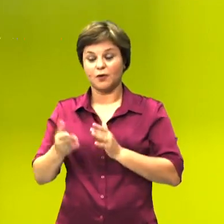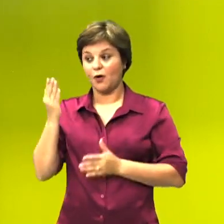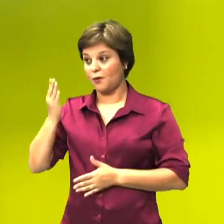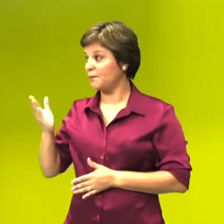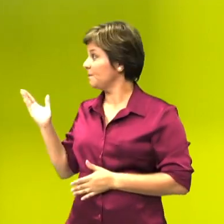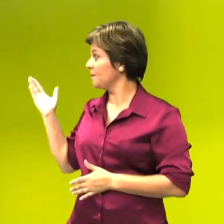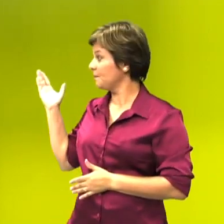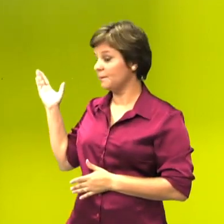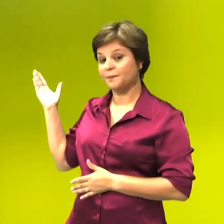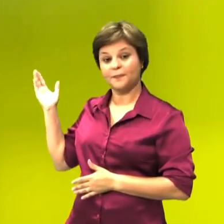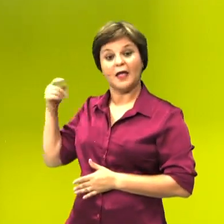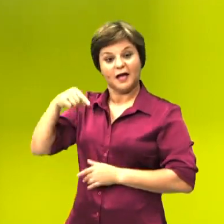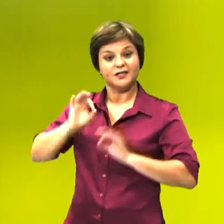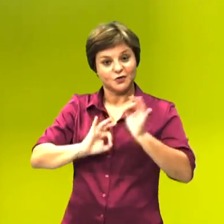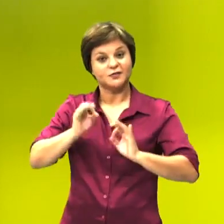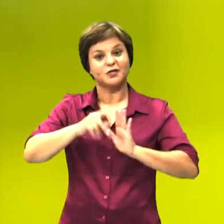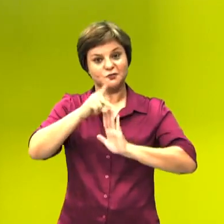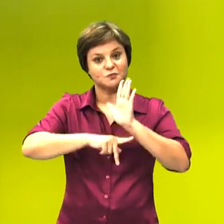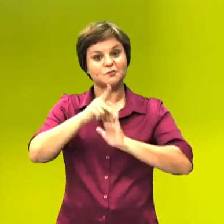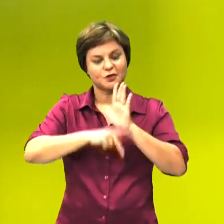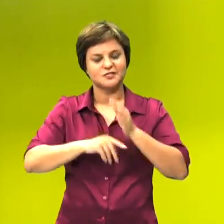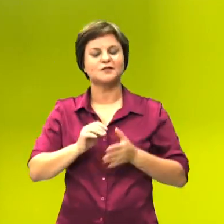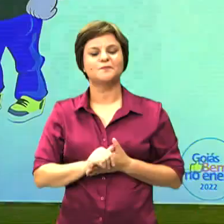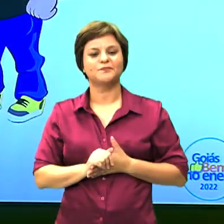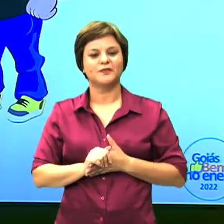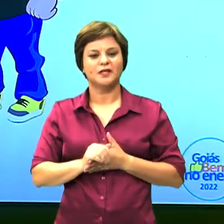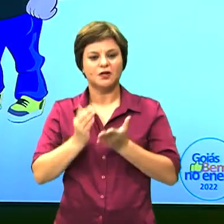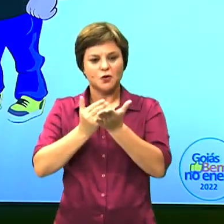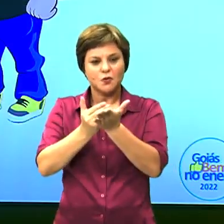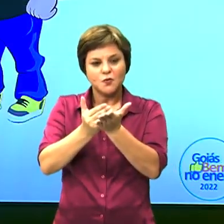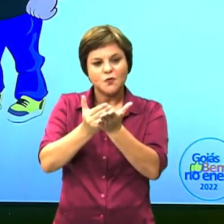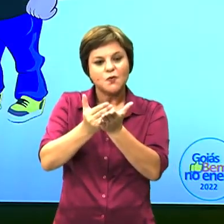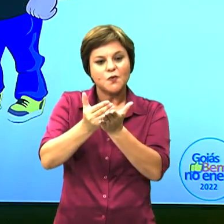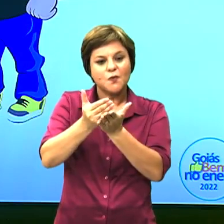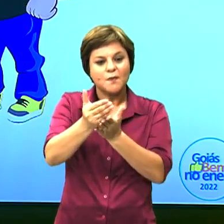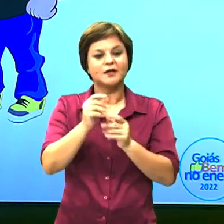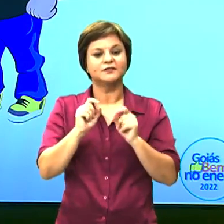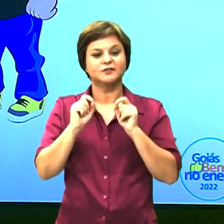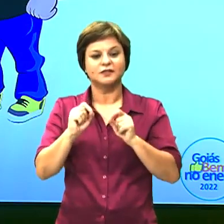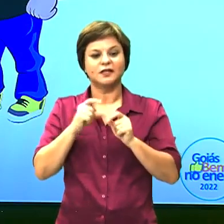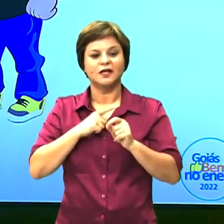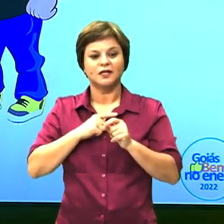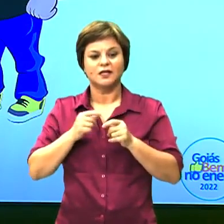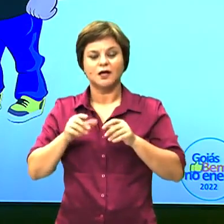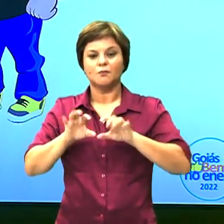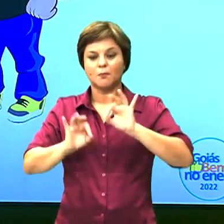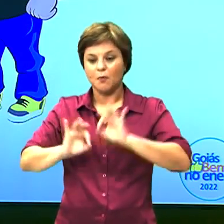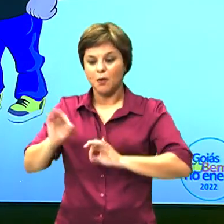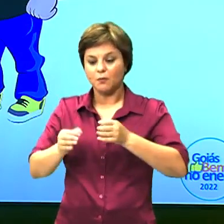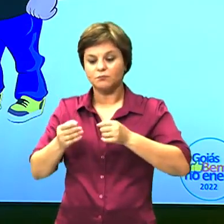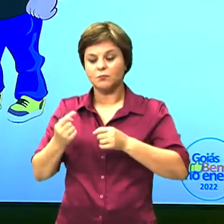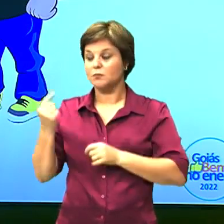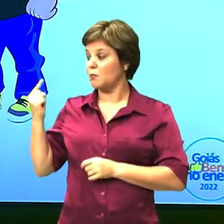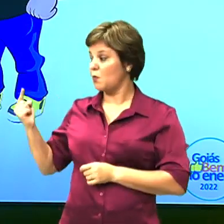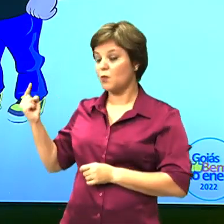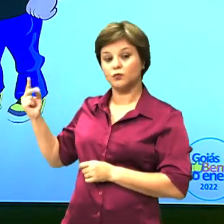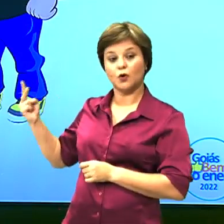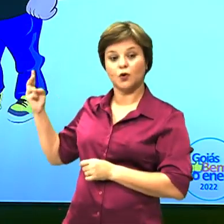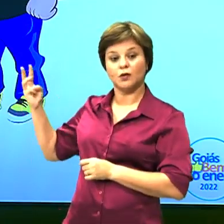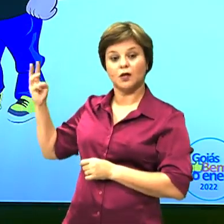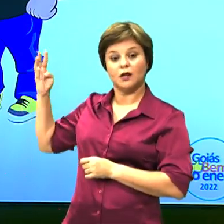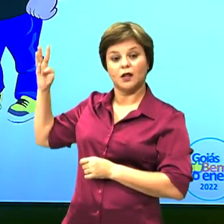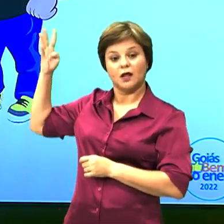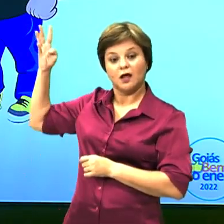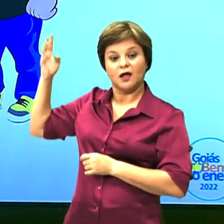projeto. Então veja, no nosso ponto de partida, eu tenho aqui a anatomia, que pode se relacionar com a anatomia